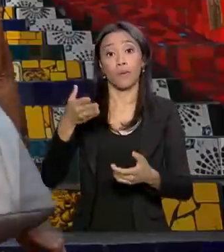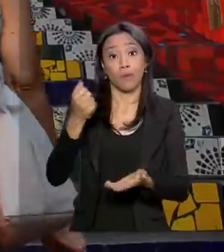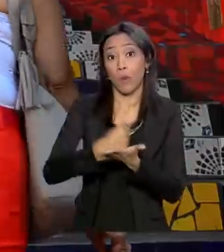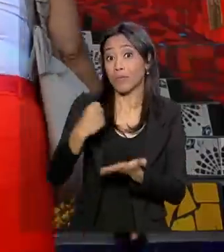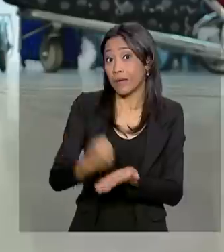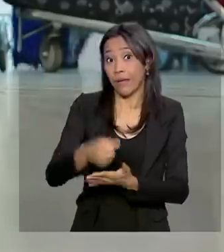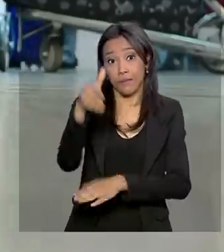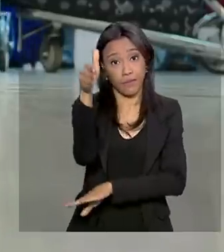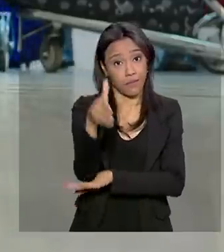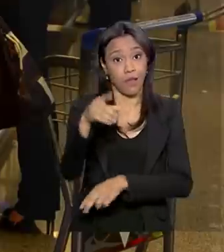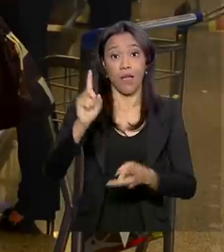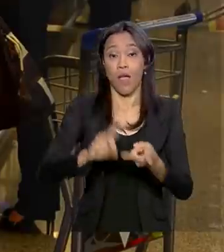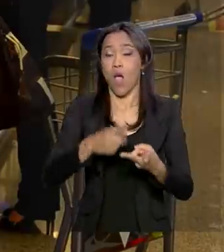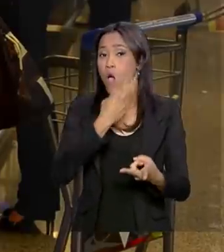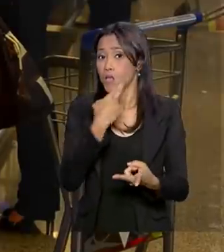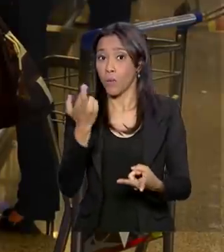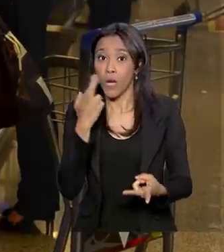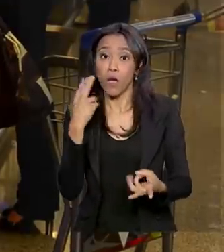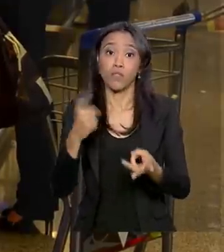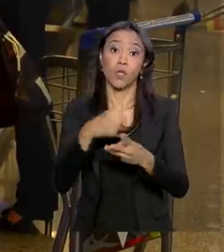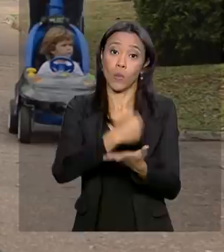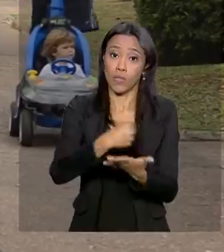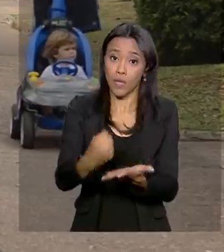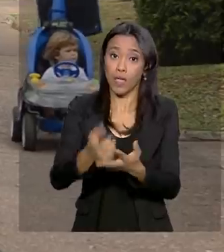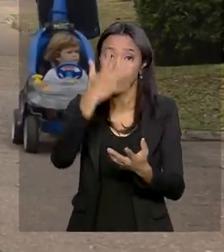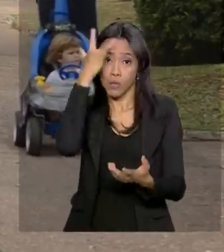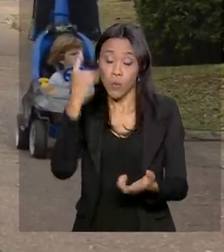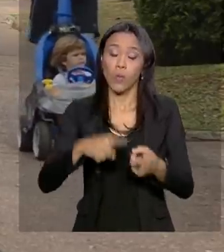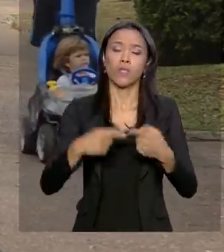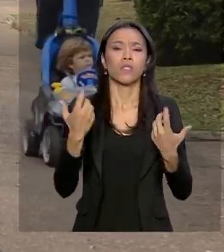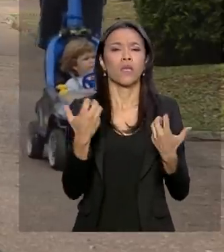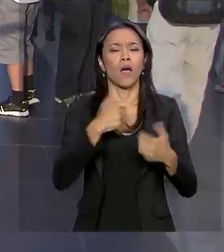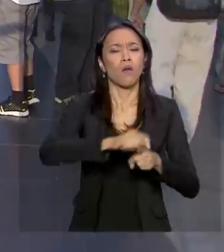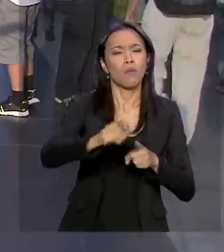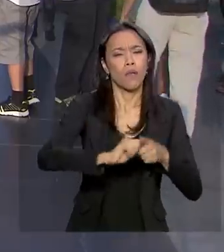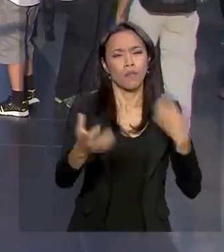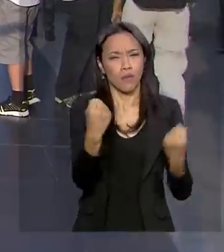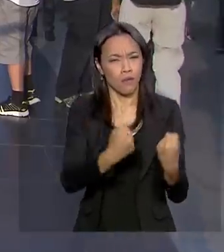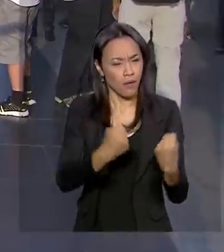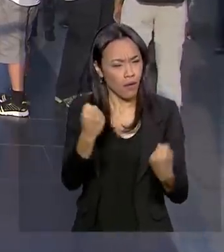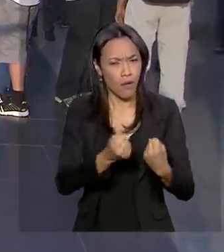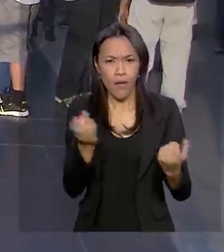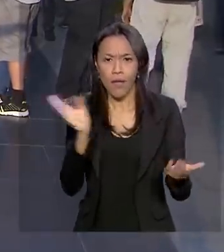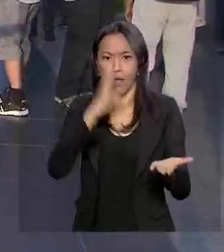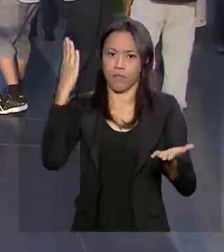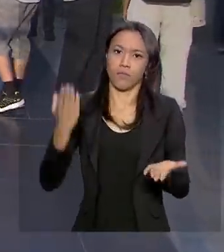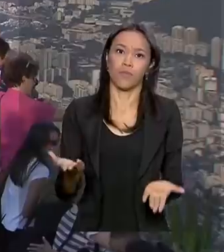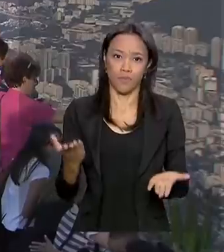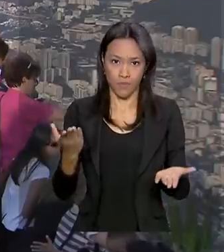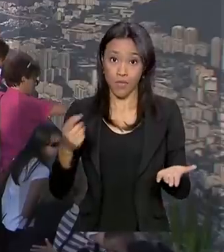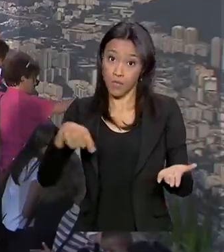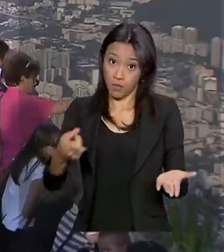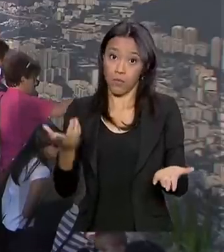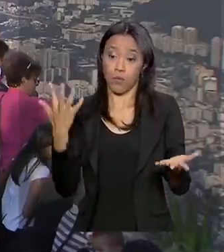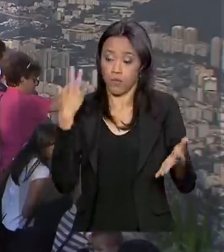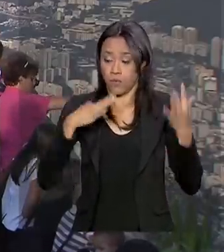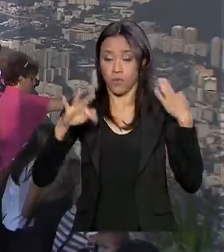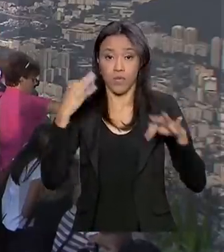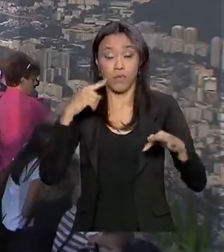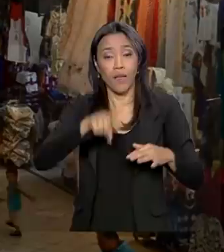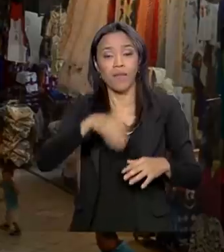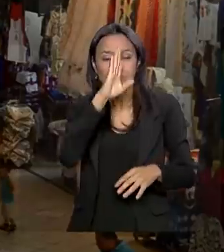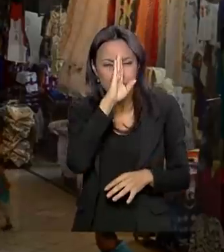contrata, as locadoras alugam mais carros. Então a resposta é imediata. Então o turismo é uma das